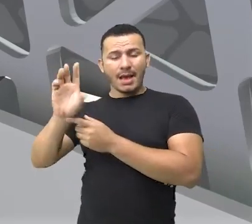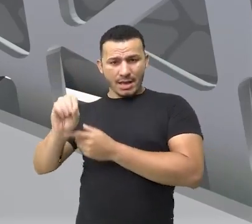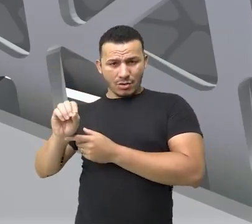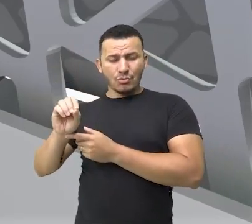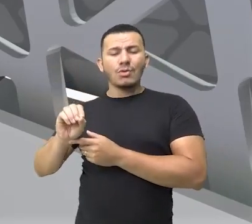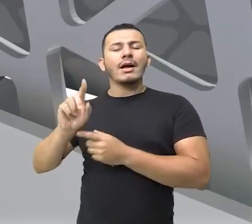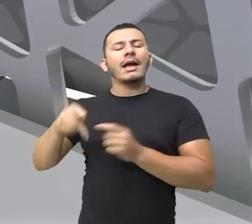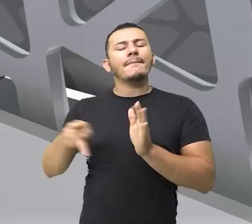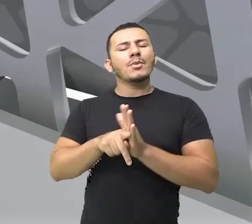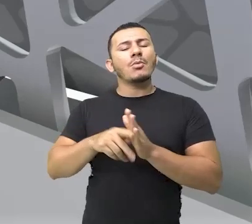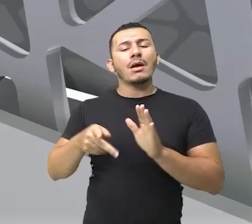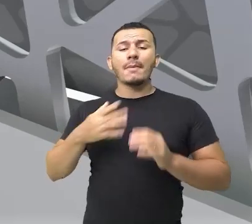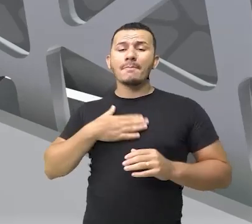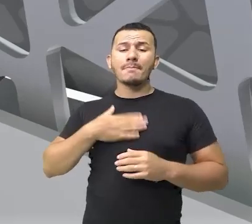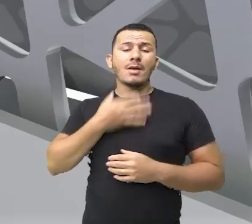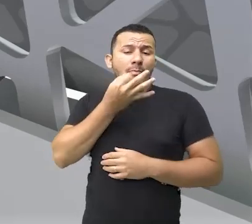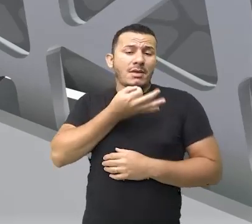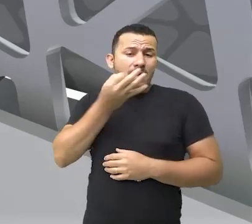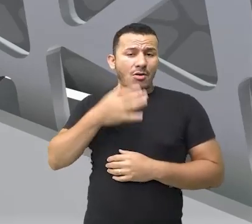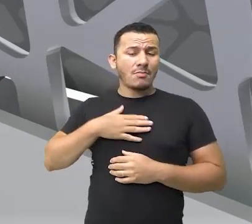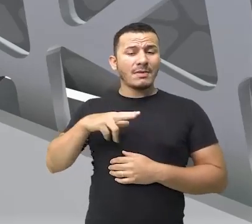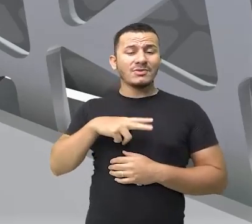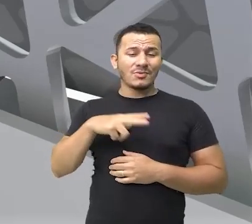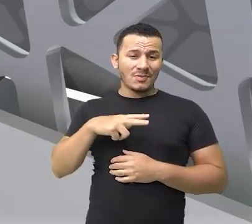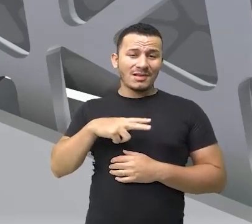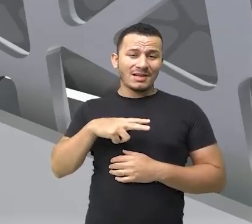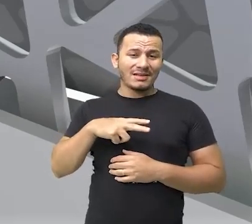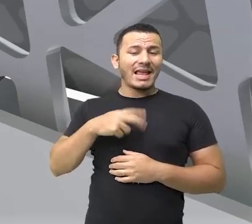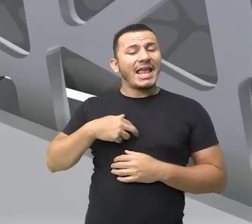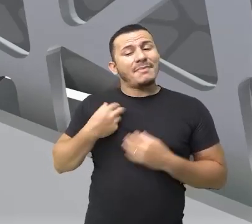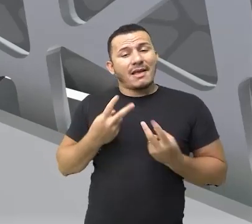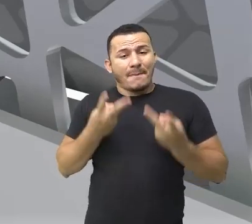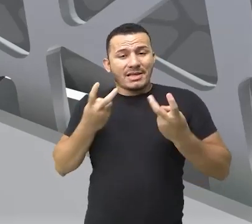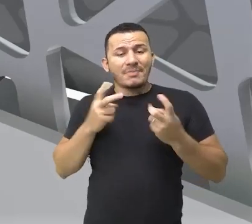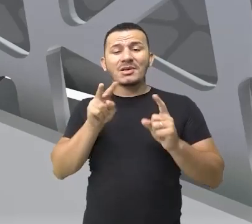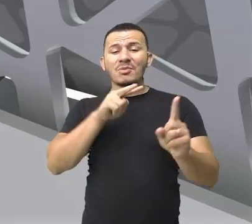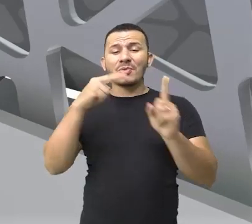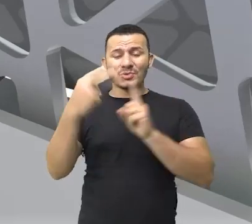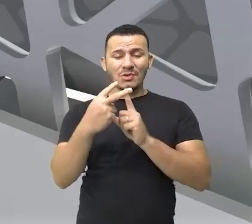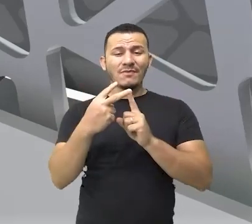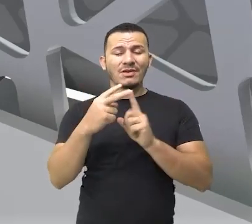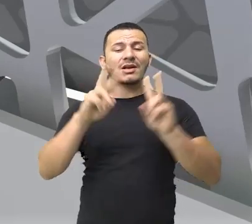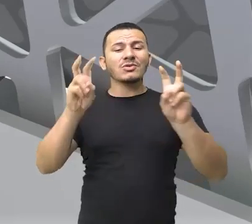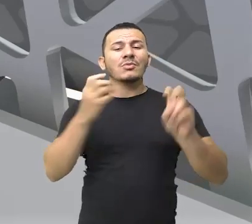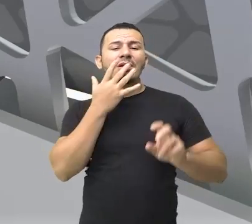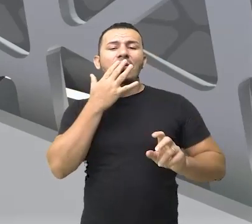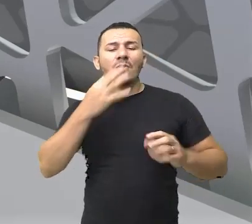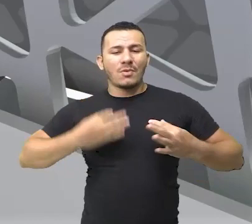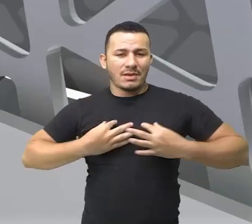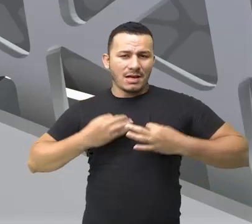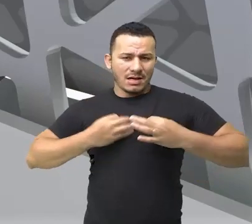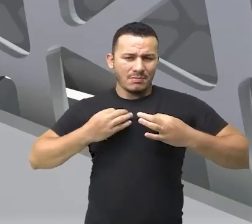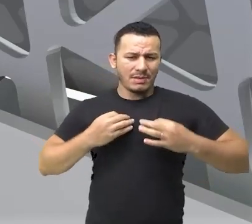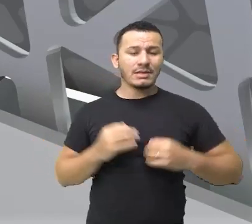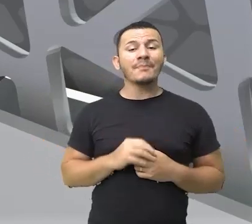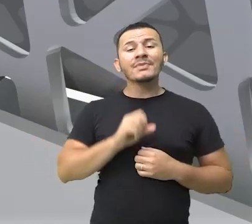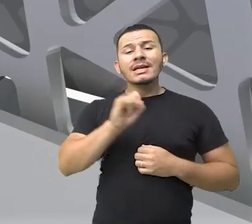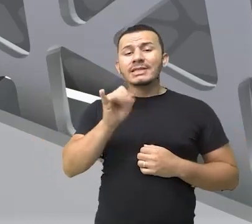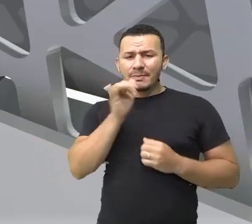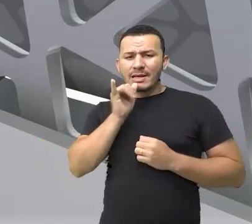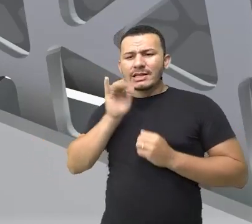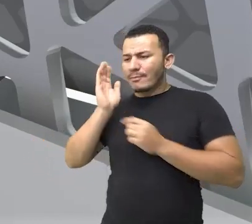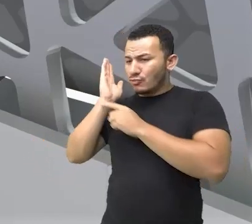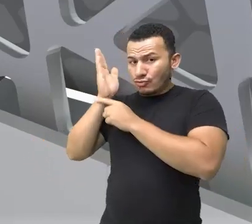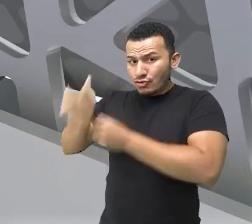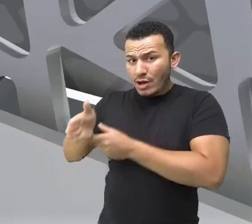minha vida são impressões minha. É a opinião minha, é o que eu percebo com relação a cor da camisa. Uma descrição mais objetiva, eu